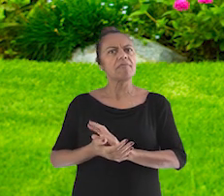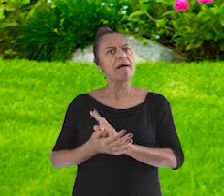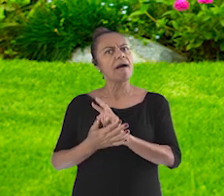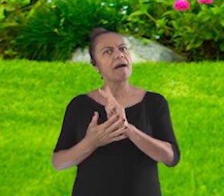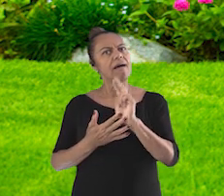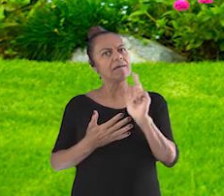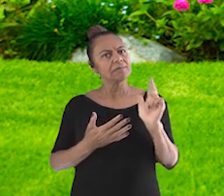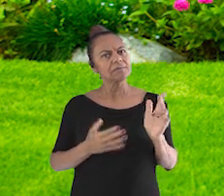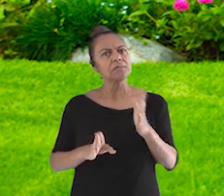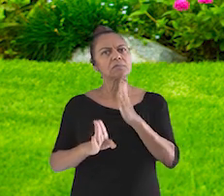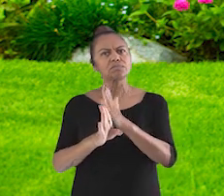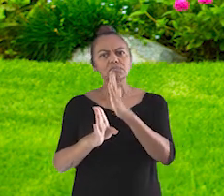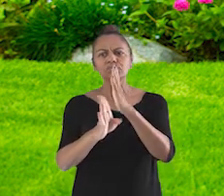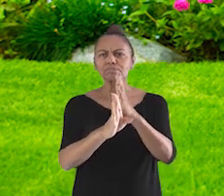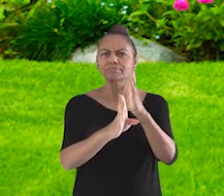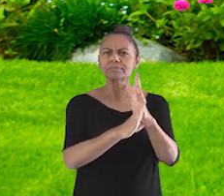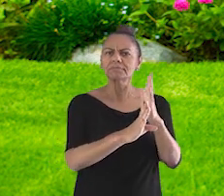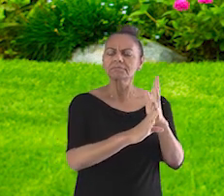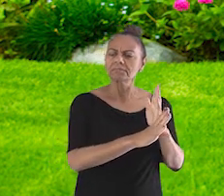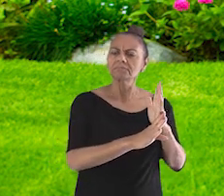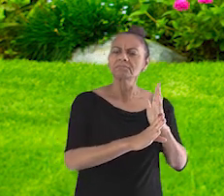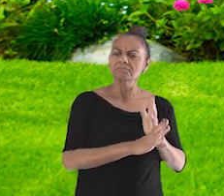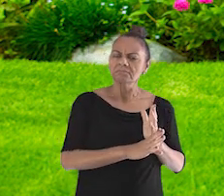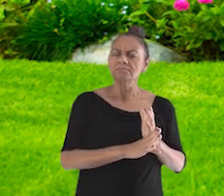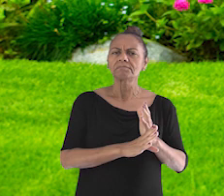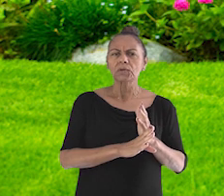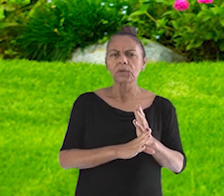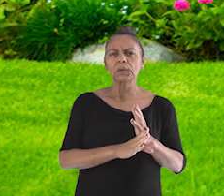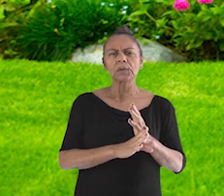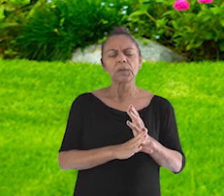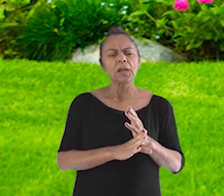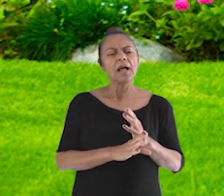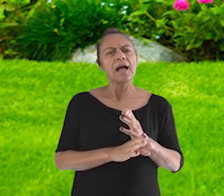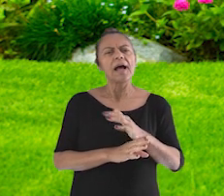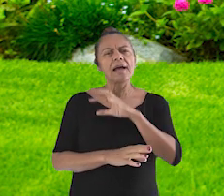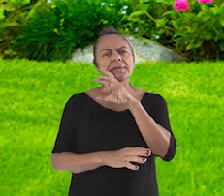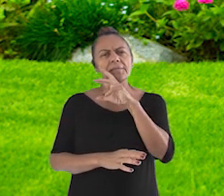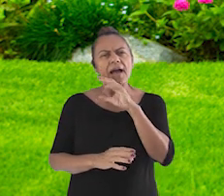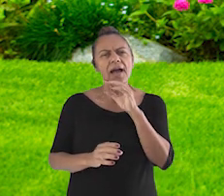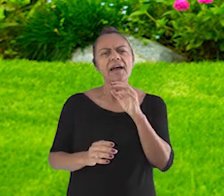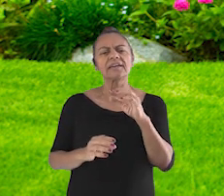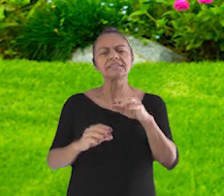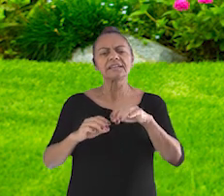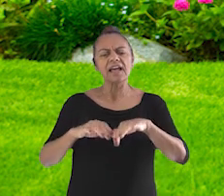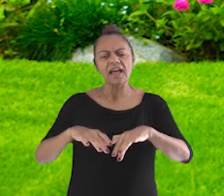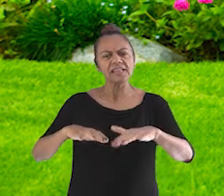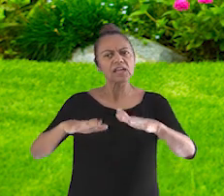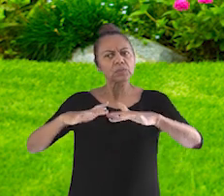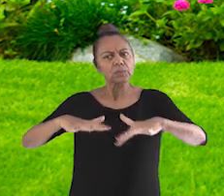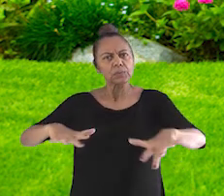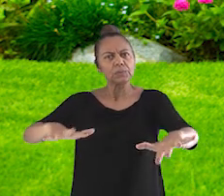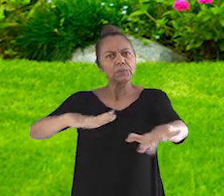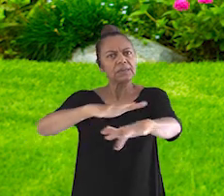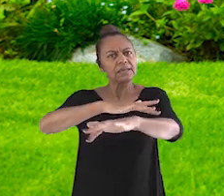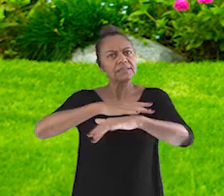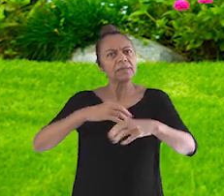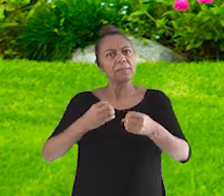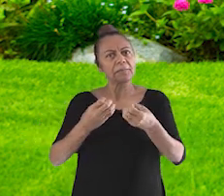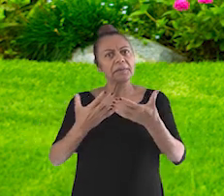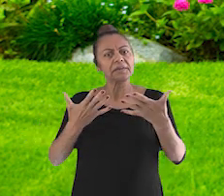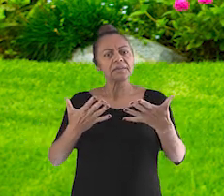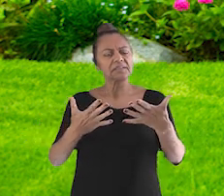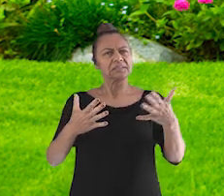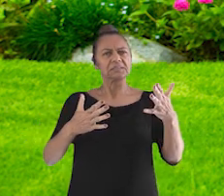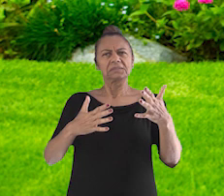eles descobriram andando no quintal? Quantos bichinhos que fazem bem para a nossa natureza? Ai, ai,